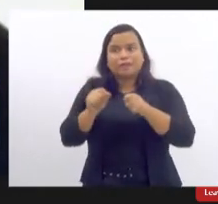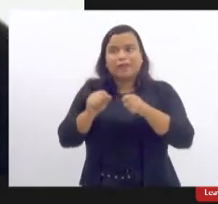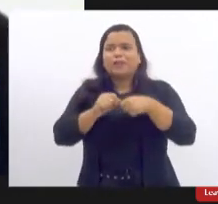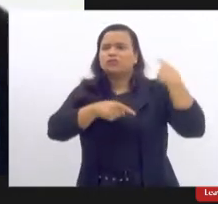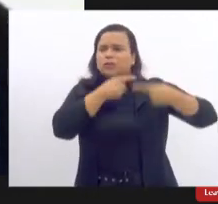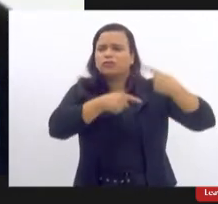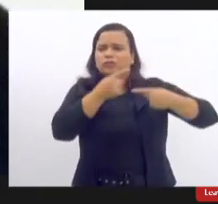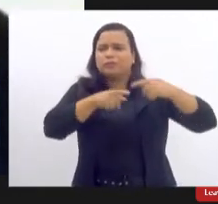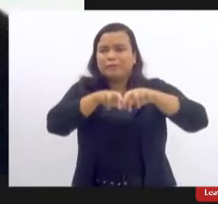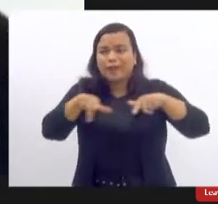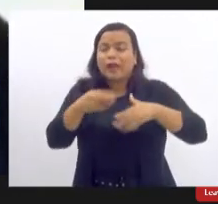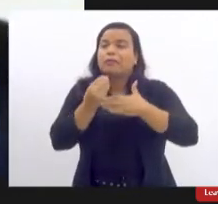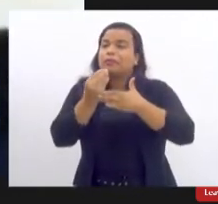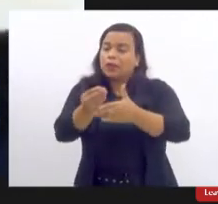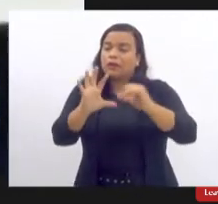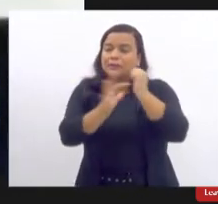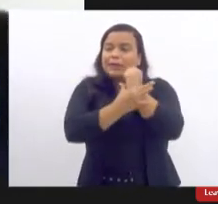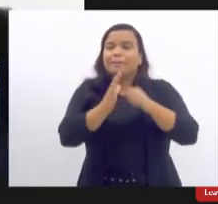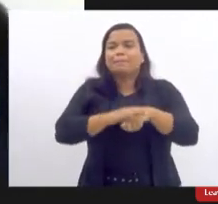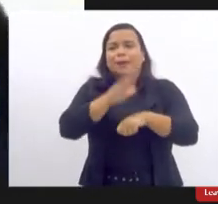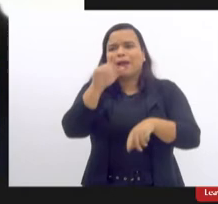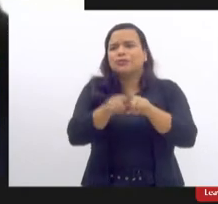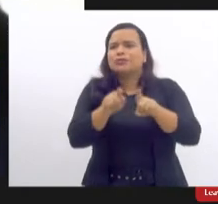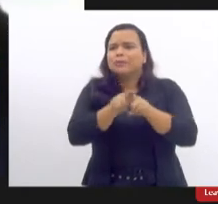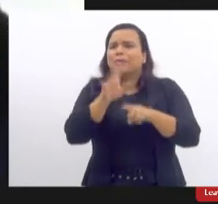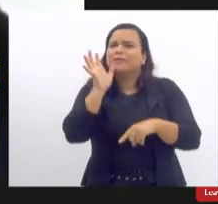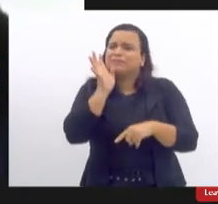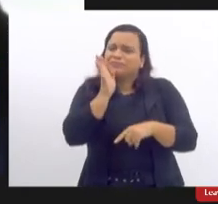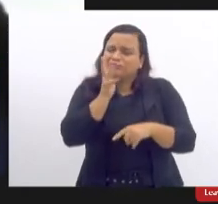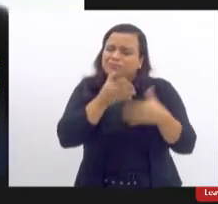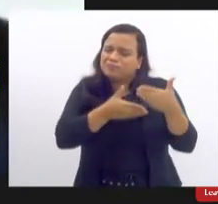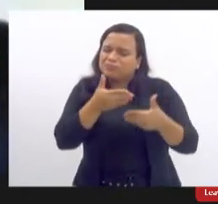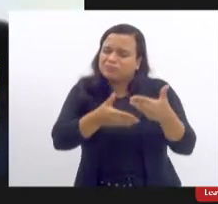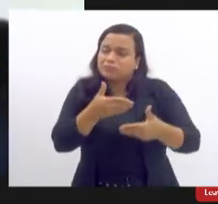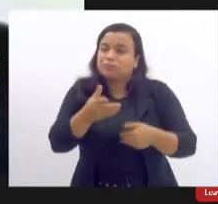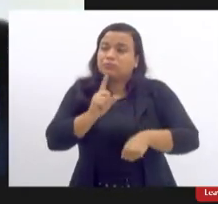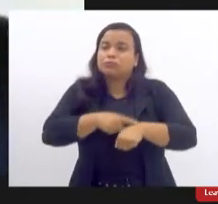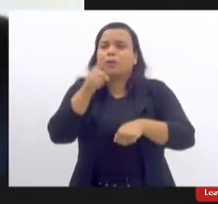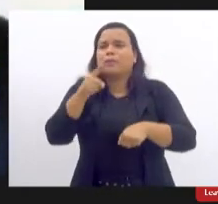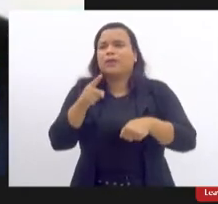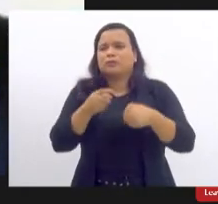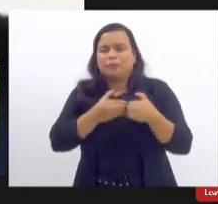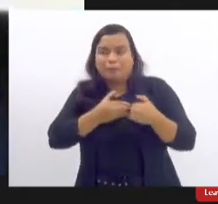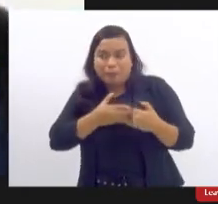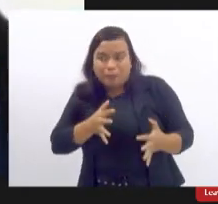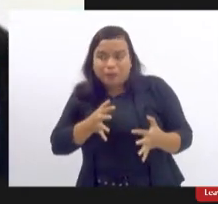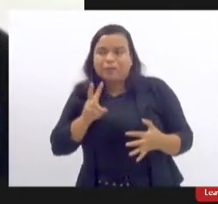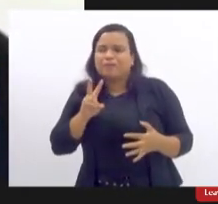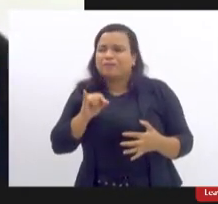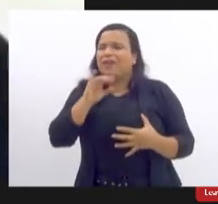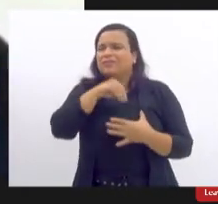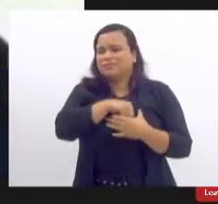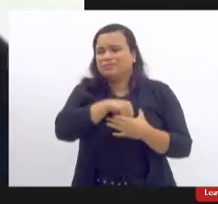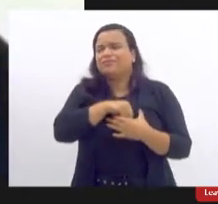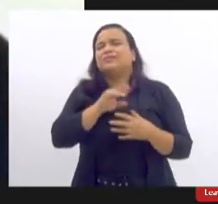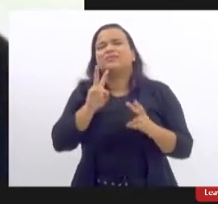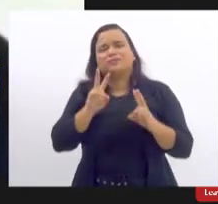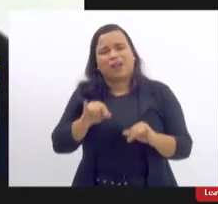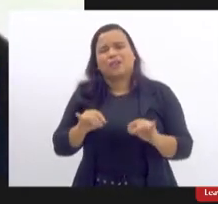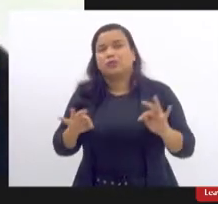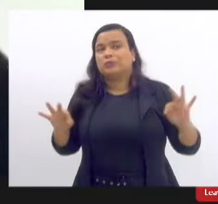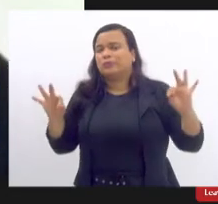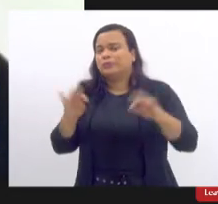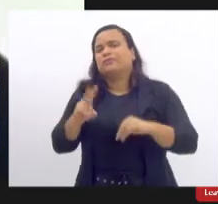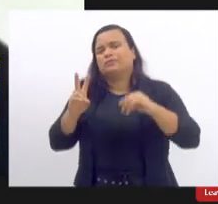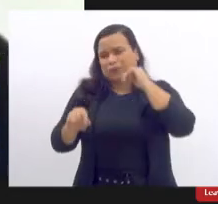para dar maior segurança e retardar esse momento mas todos vão romper então no momento que a mulher